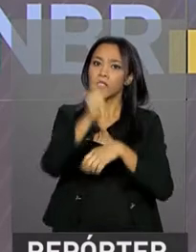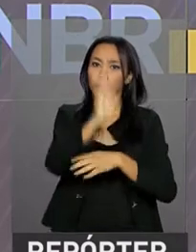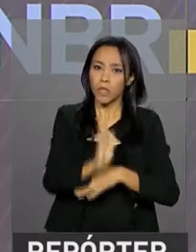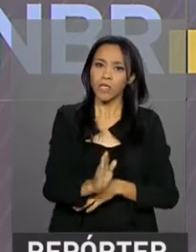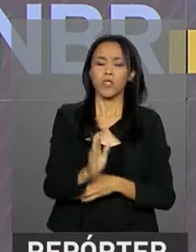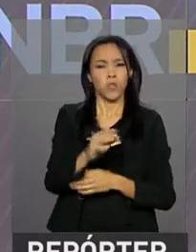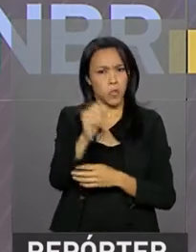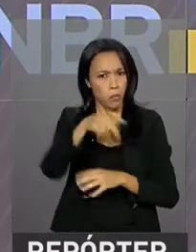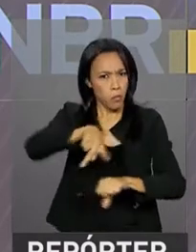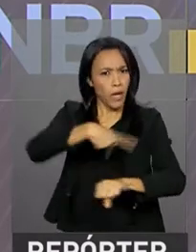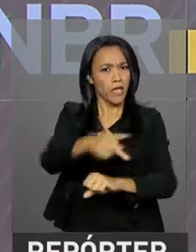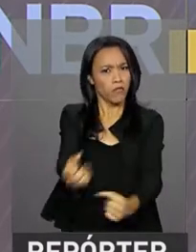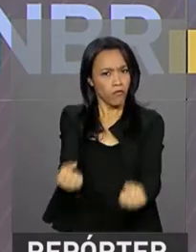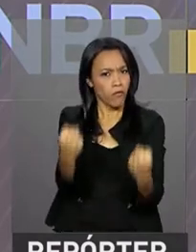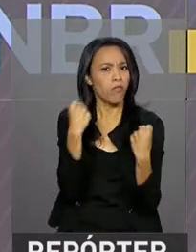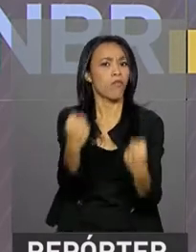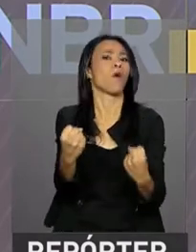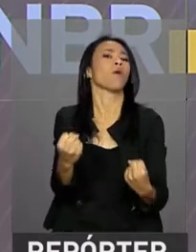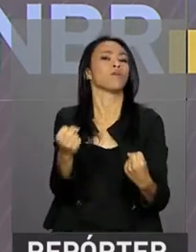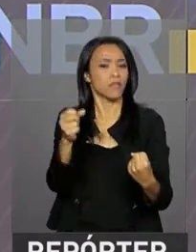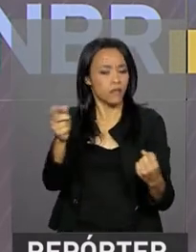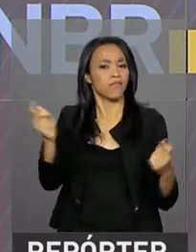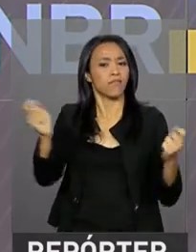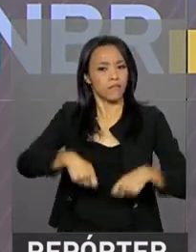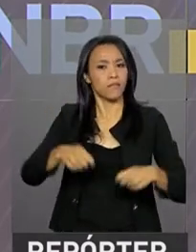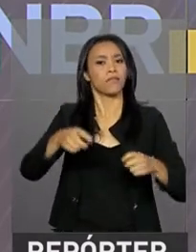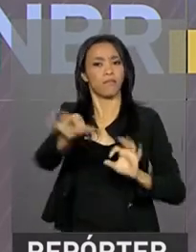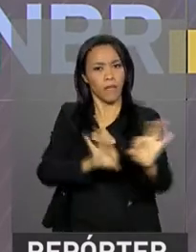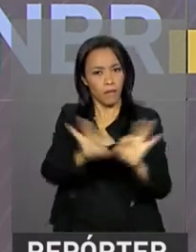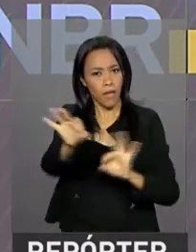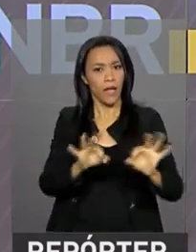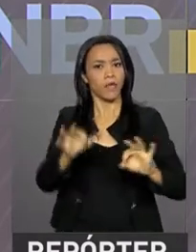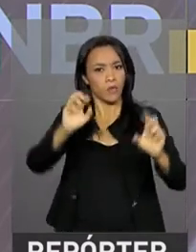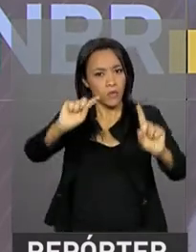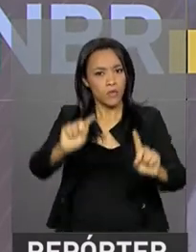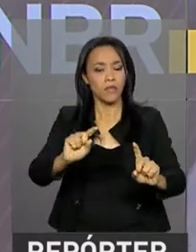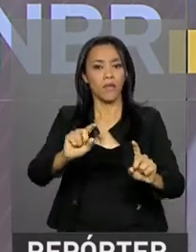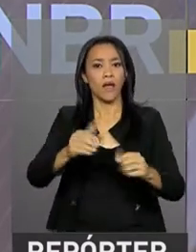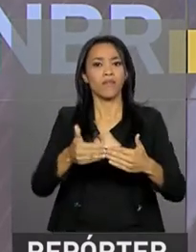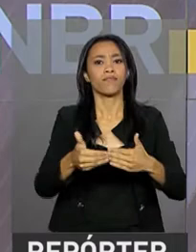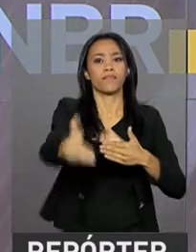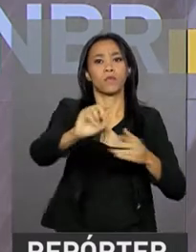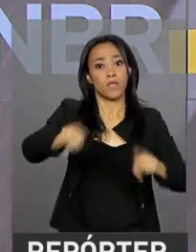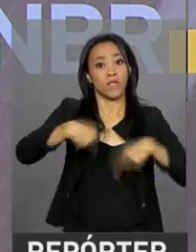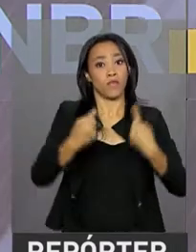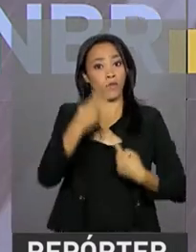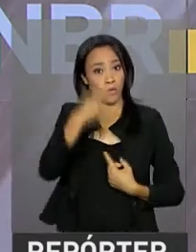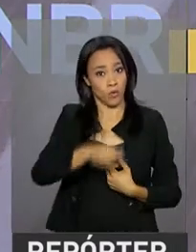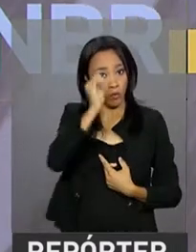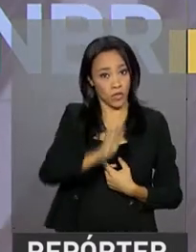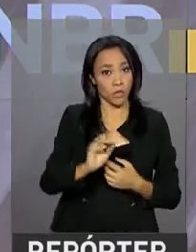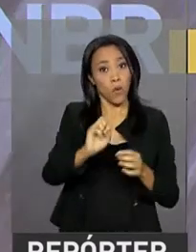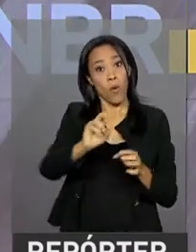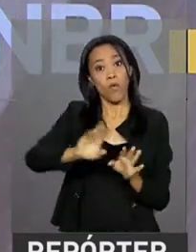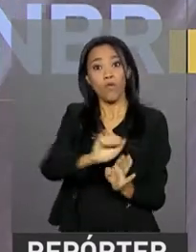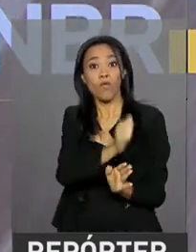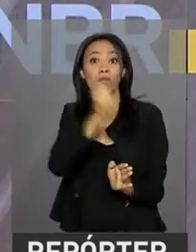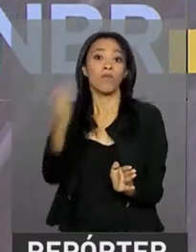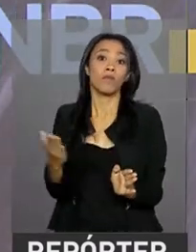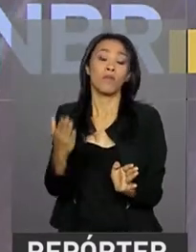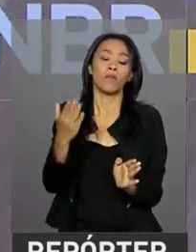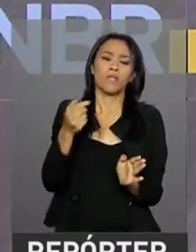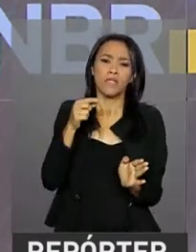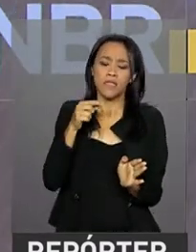é forte e preparado para enfrentar os desafios da economia, seja aqui no Brasil ou no exterior. Com